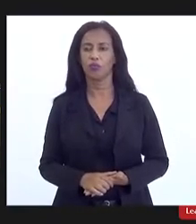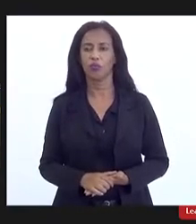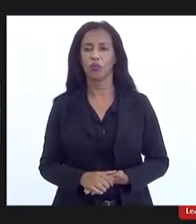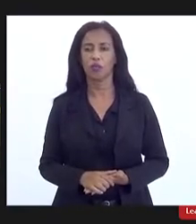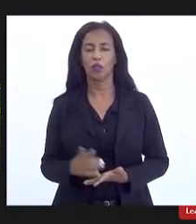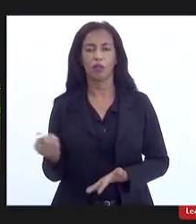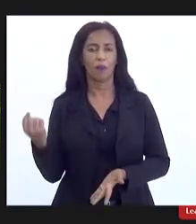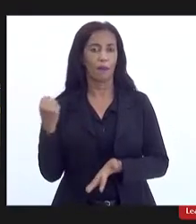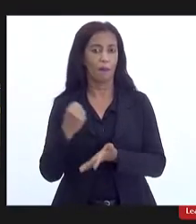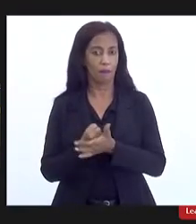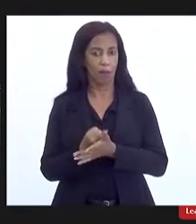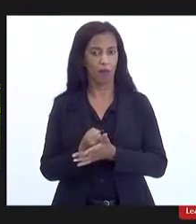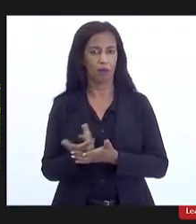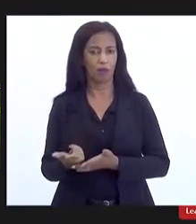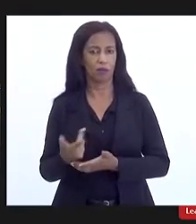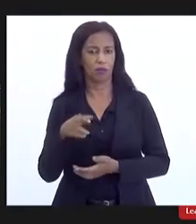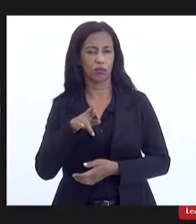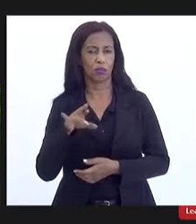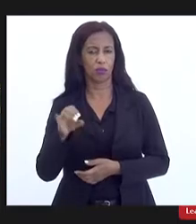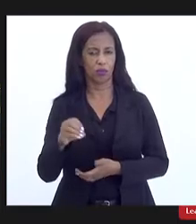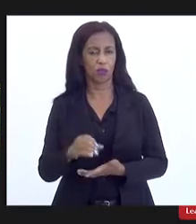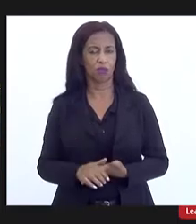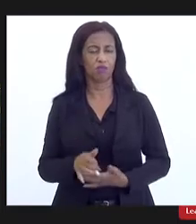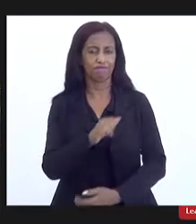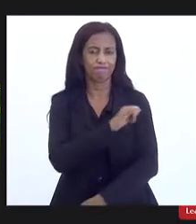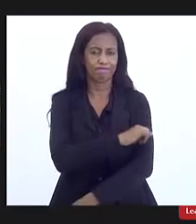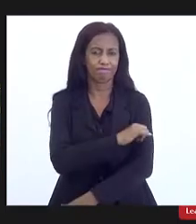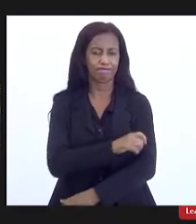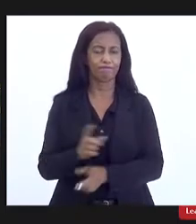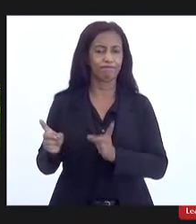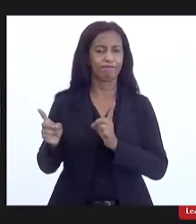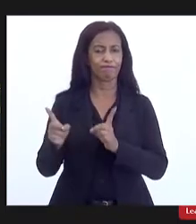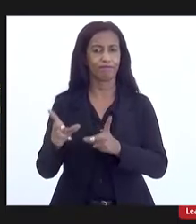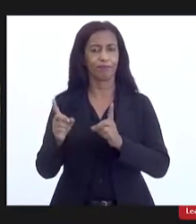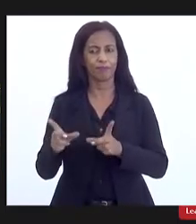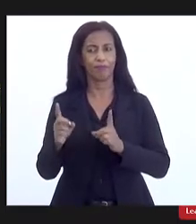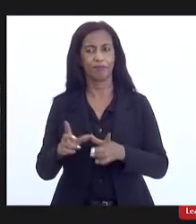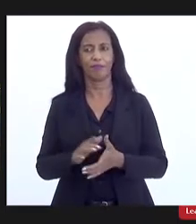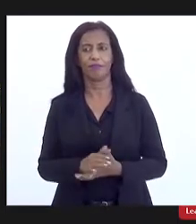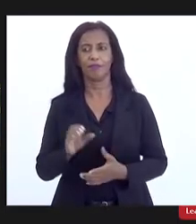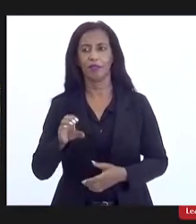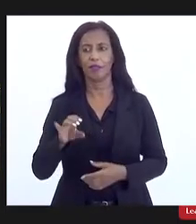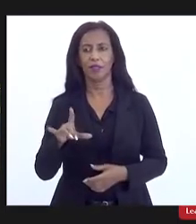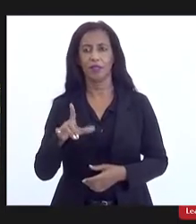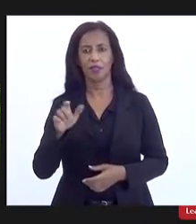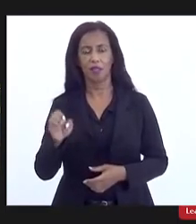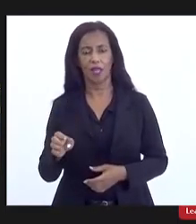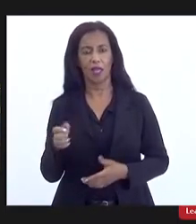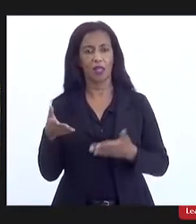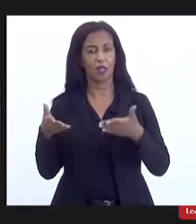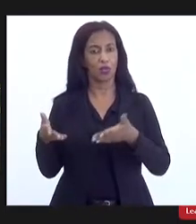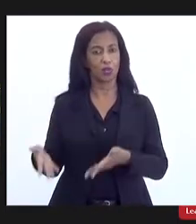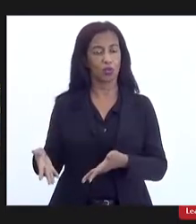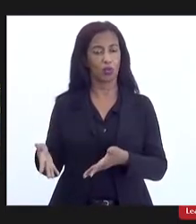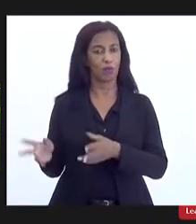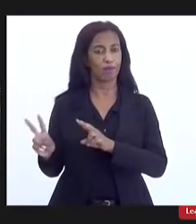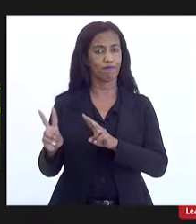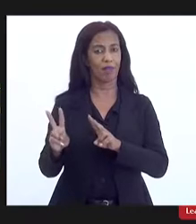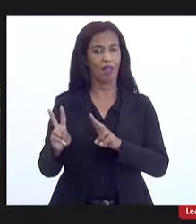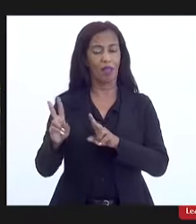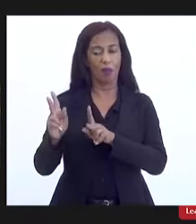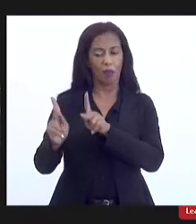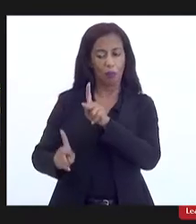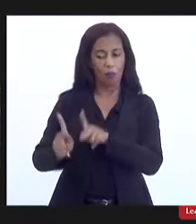marca no Rio de Janeiro da privatização de fato da CEDAI sobre viés da classe